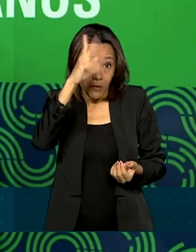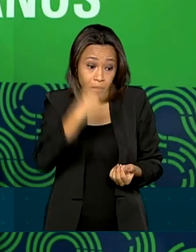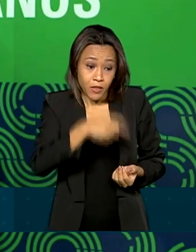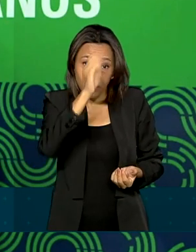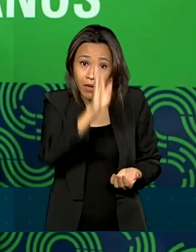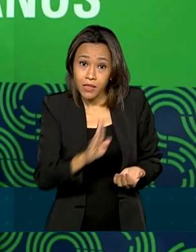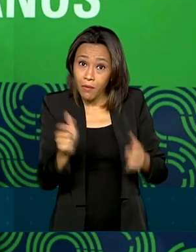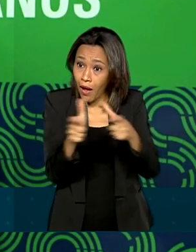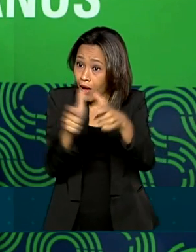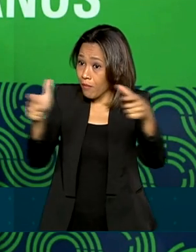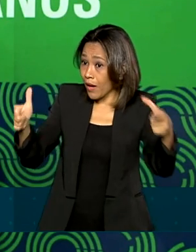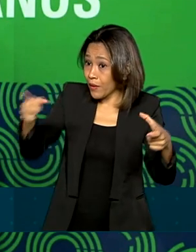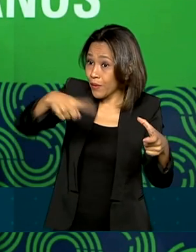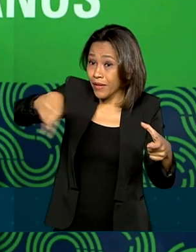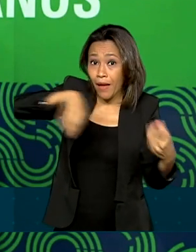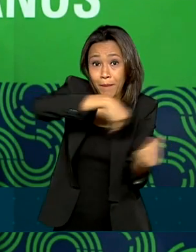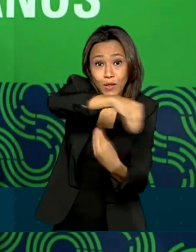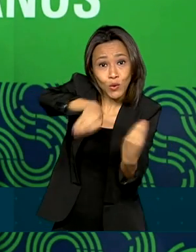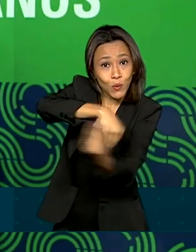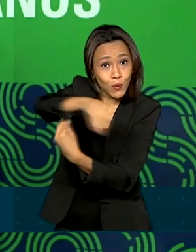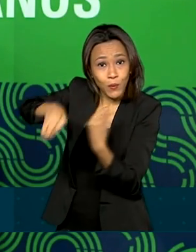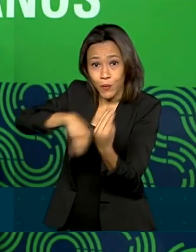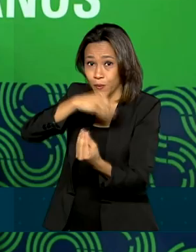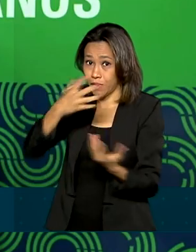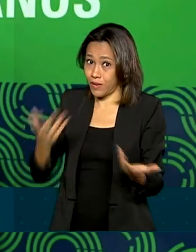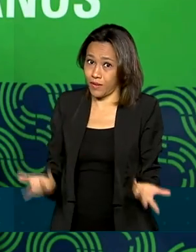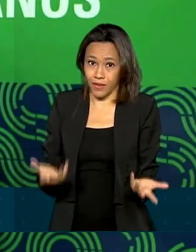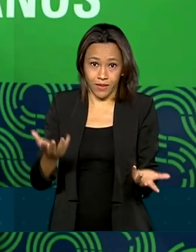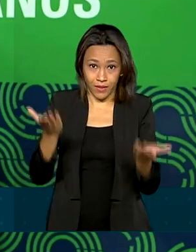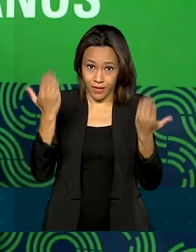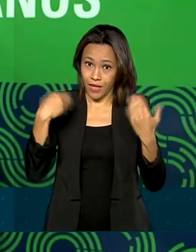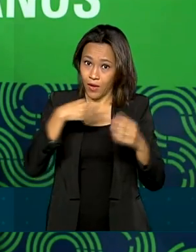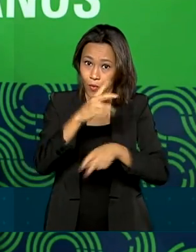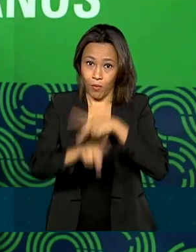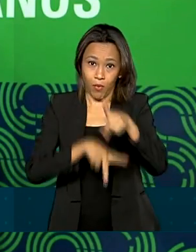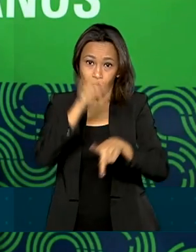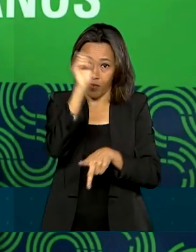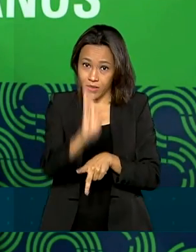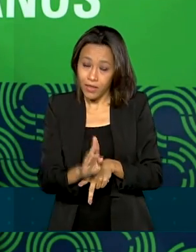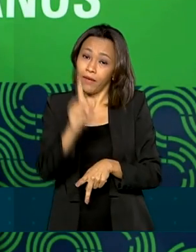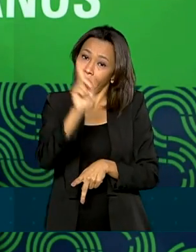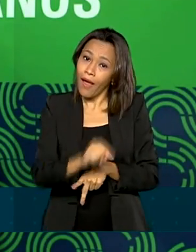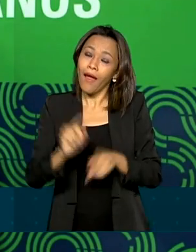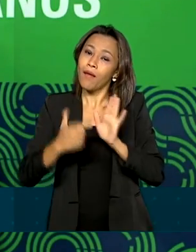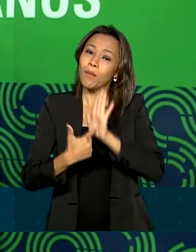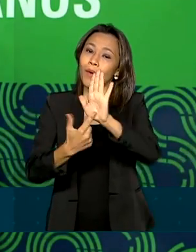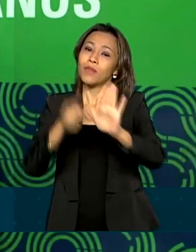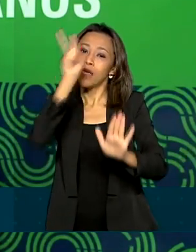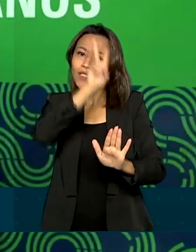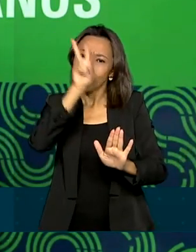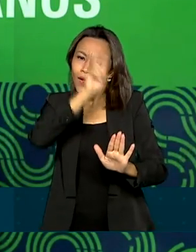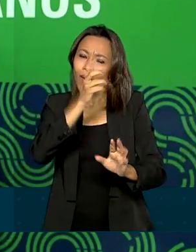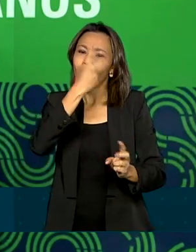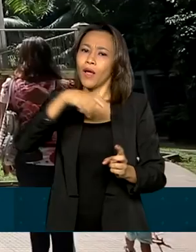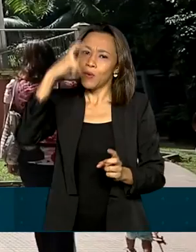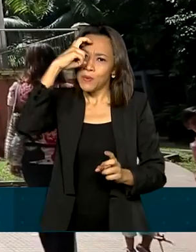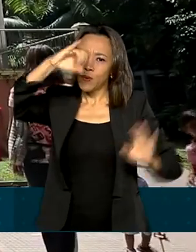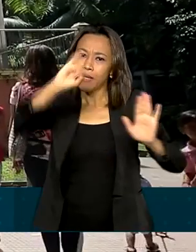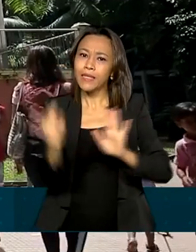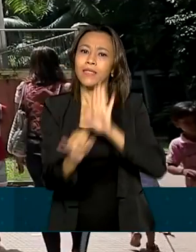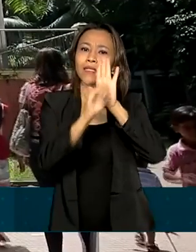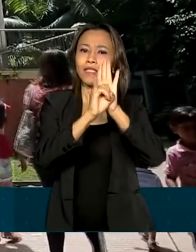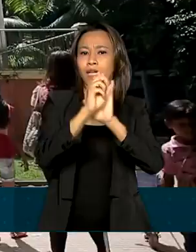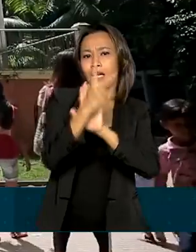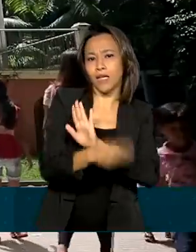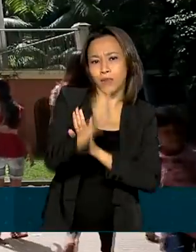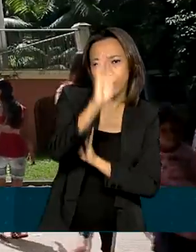eu acho que a maioria de nós é uma mistura de várias coisas. Isso traça um pouquinho da nossa história, da nossa cultura e da nossa identidade. No